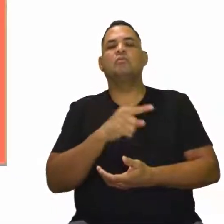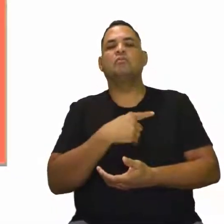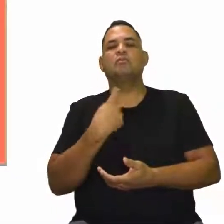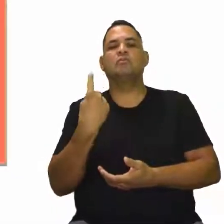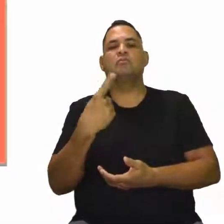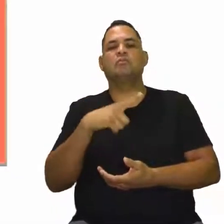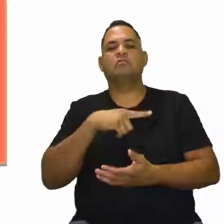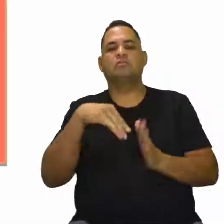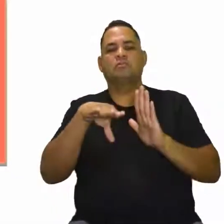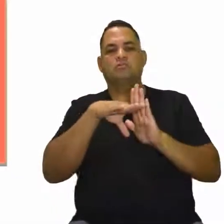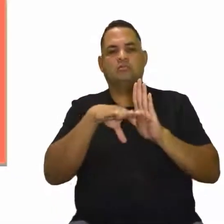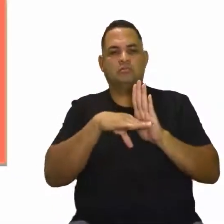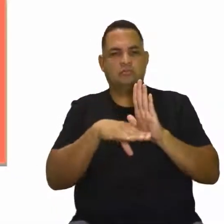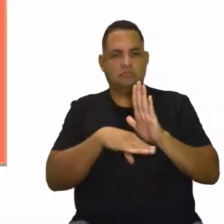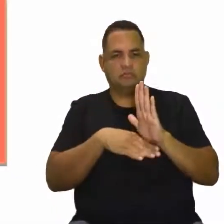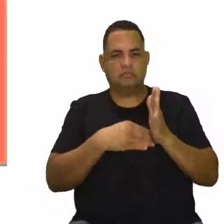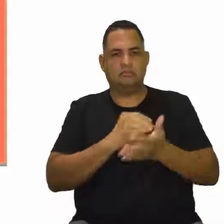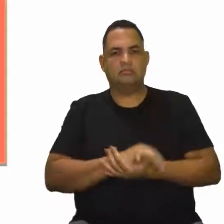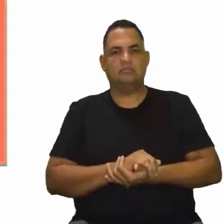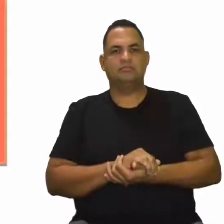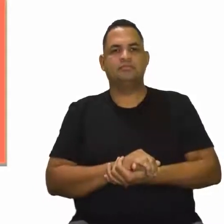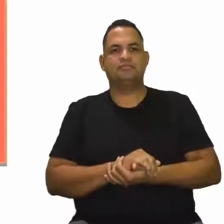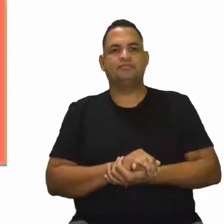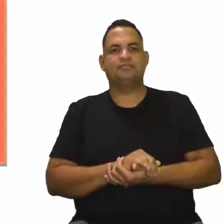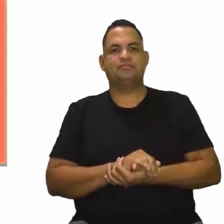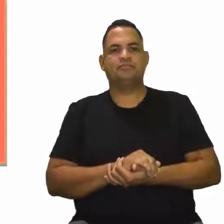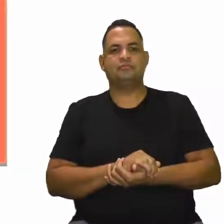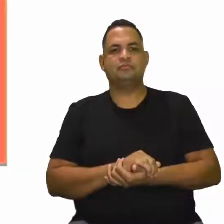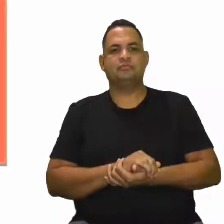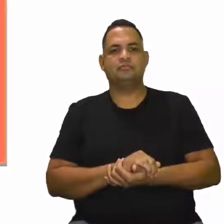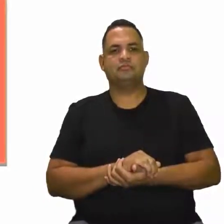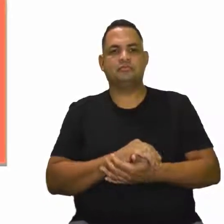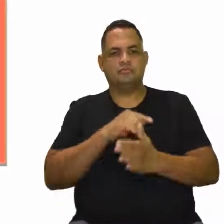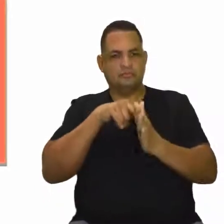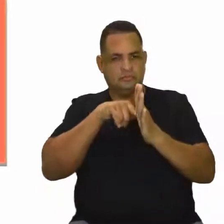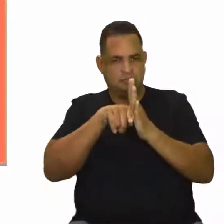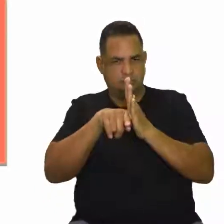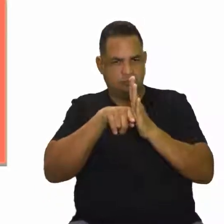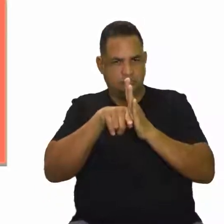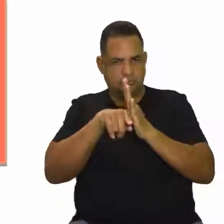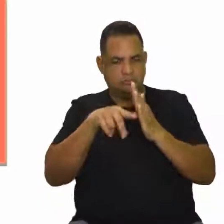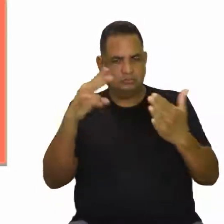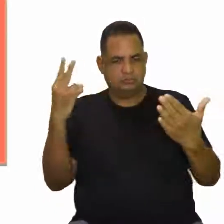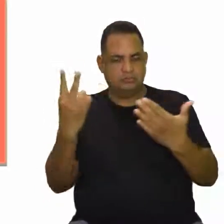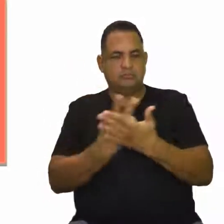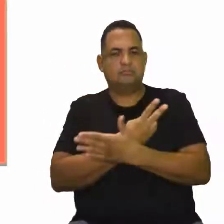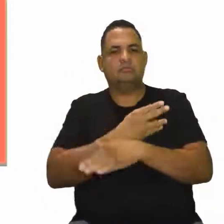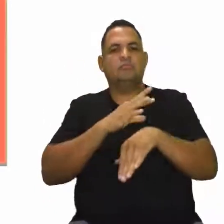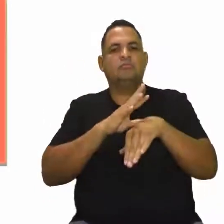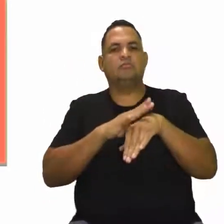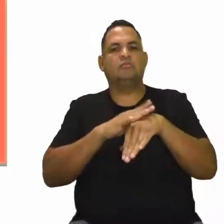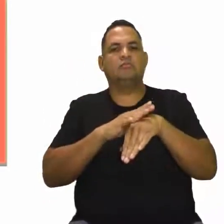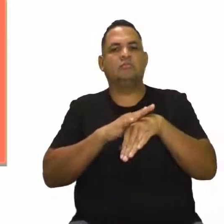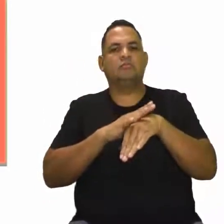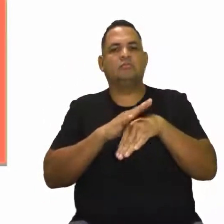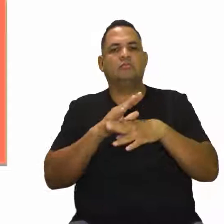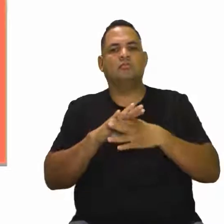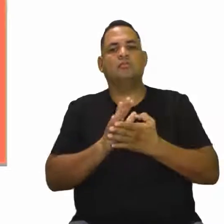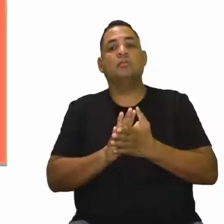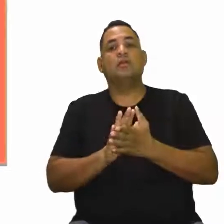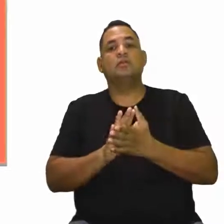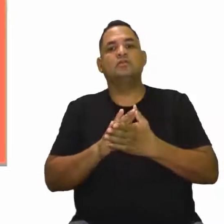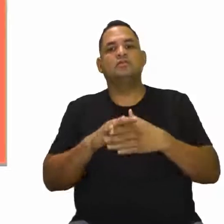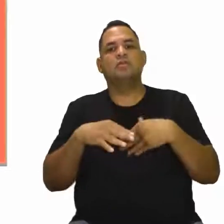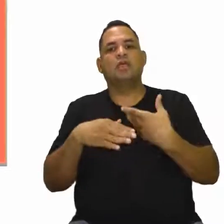agenda. Na nossa agenda nós temos aqui epidemiologia do envelhecimento. Depois,